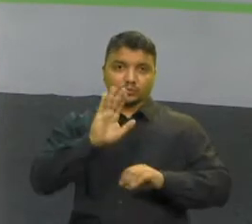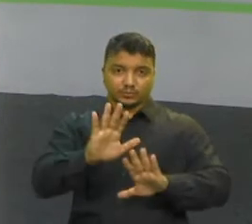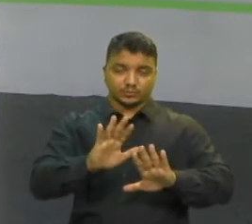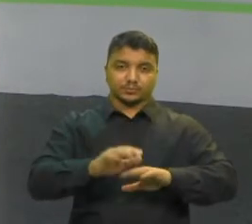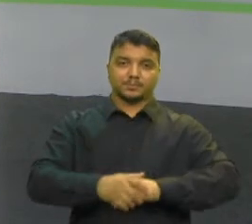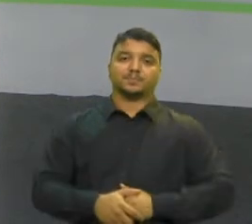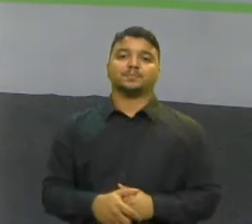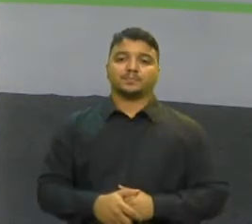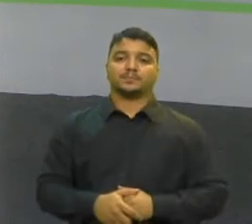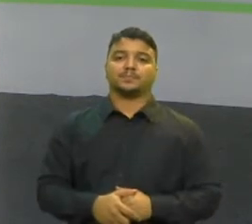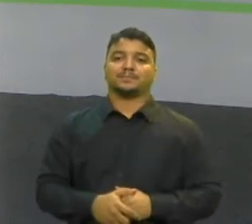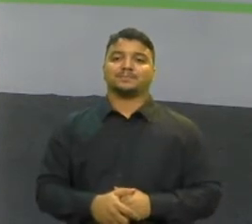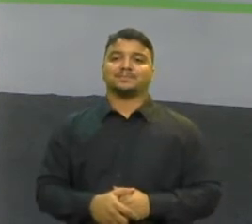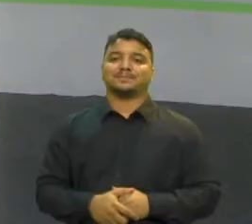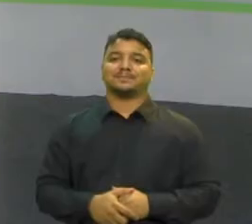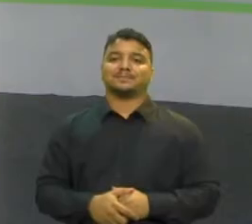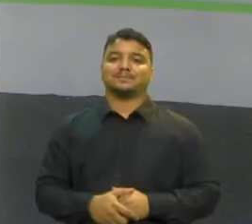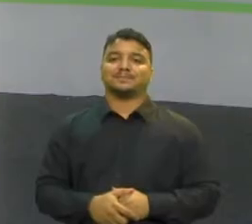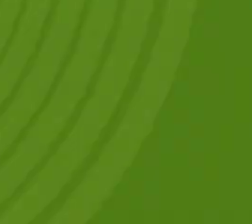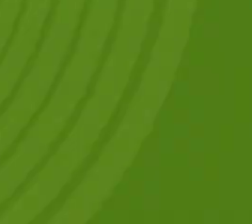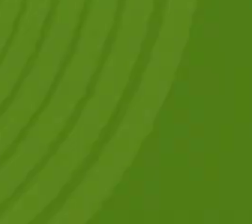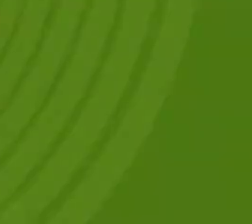Nós voltamos em instantes